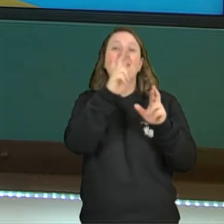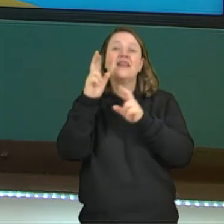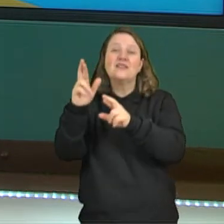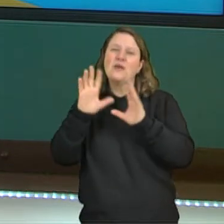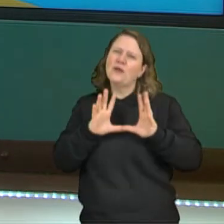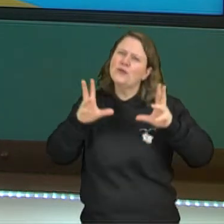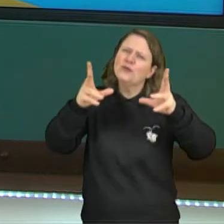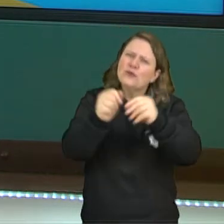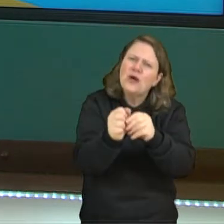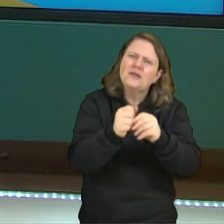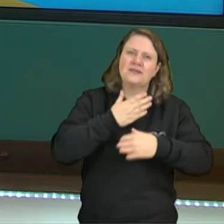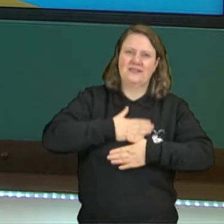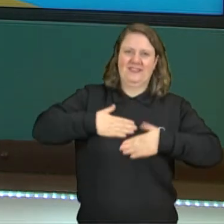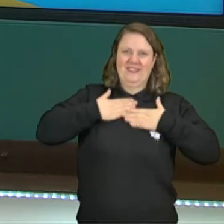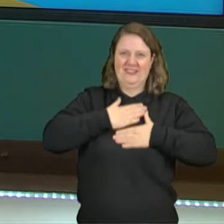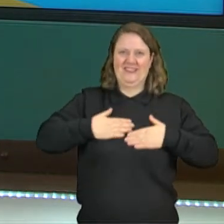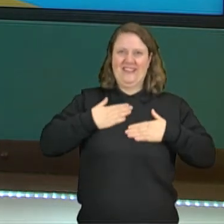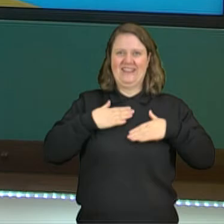gostado. Até breve.